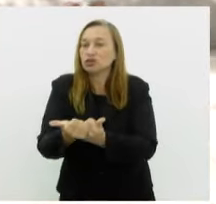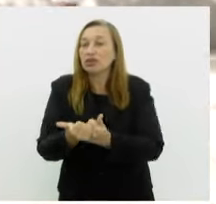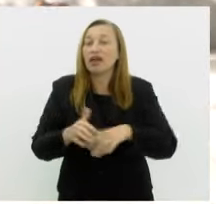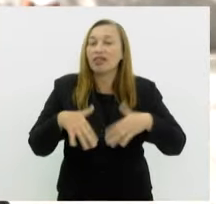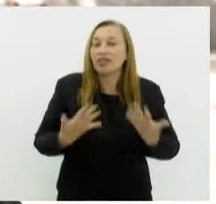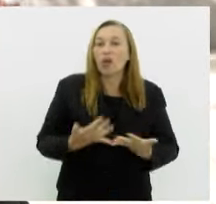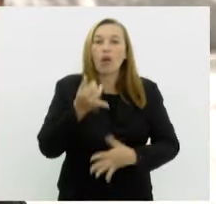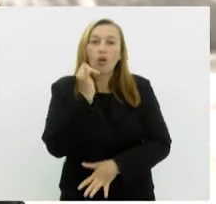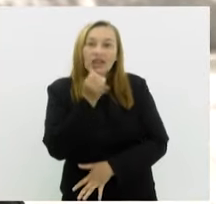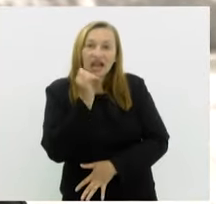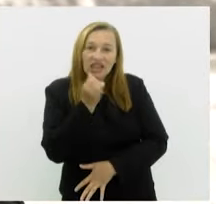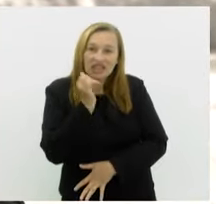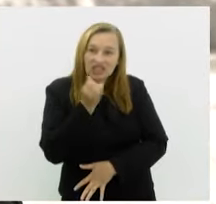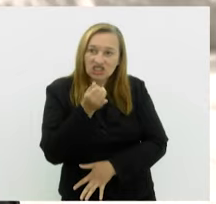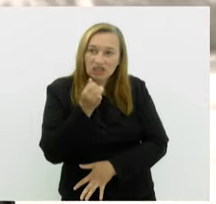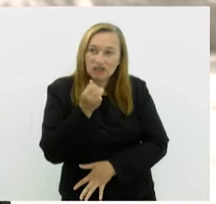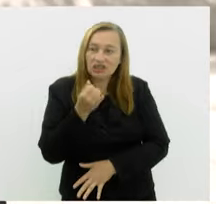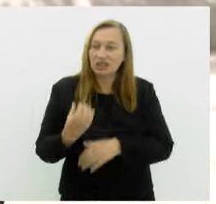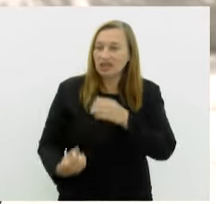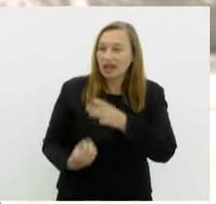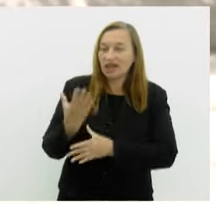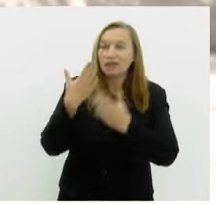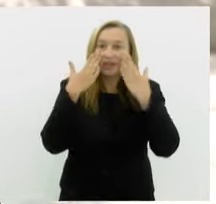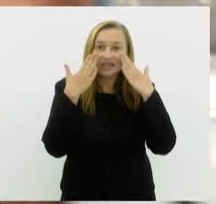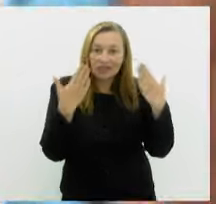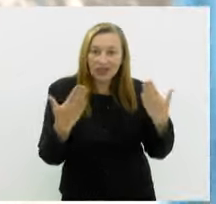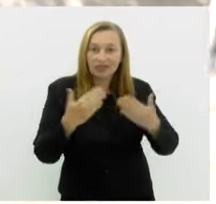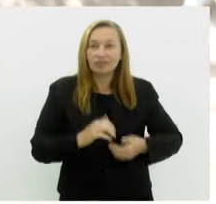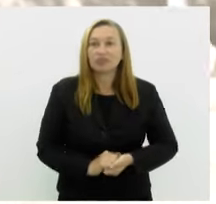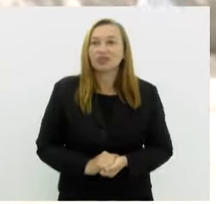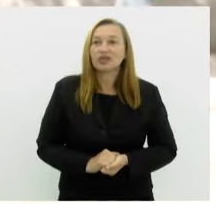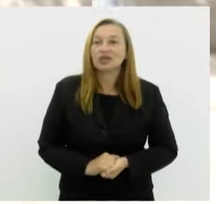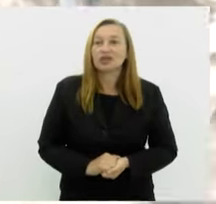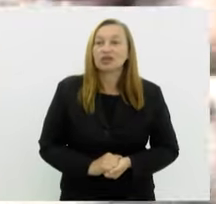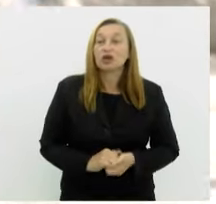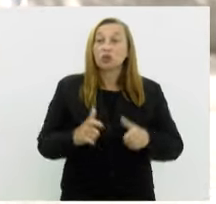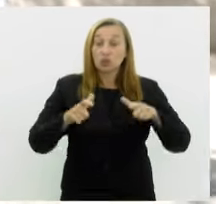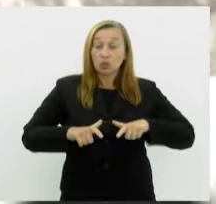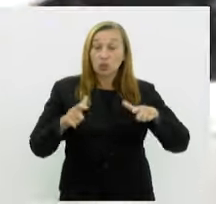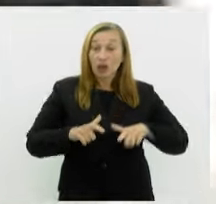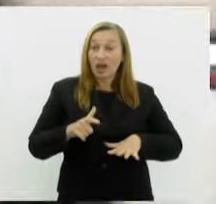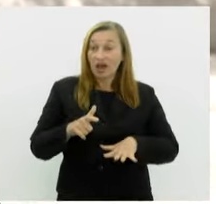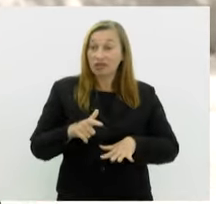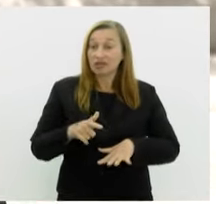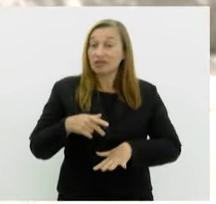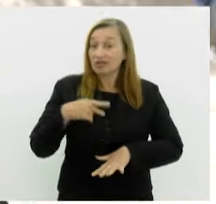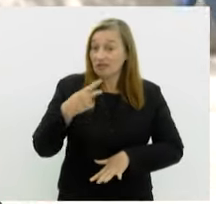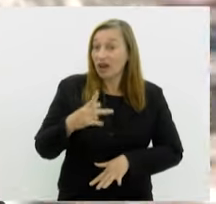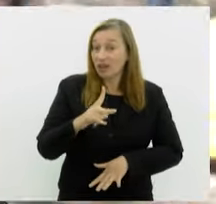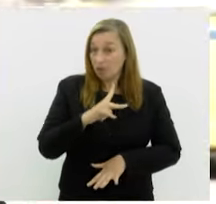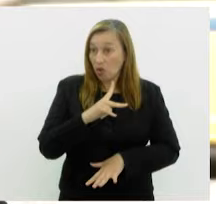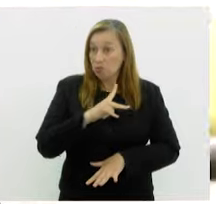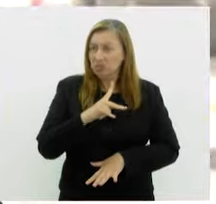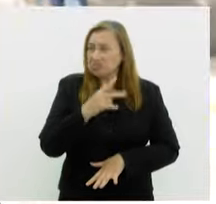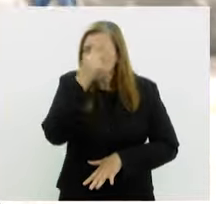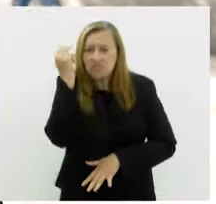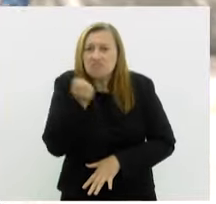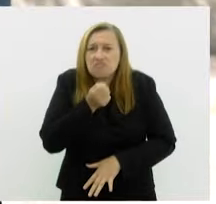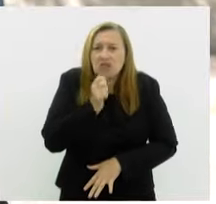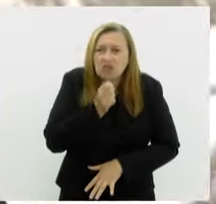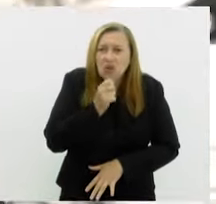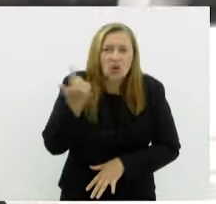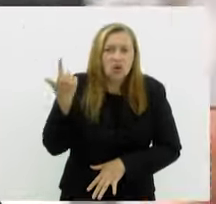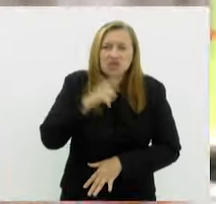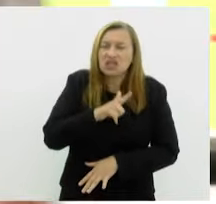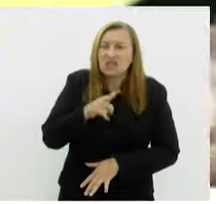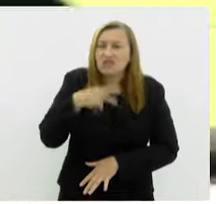narrativa que vem sendo construída e apresentada através do lugar de fala, né? Ninguém conseguiria falar das